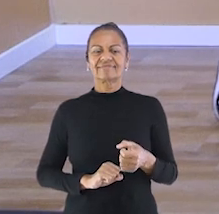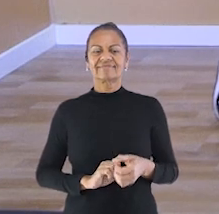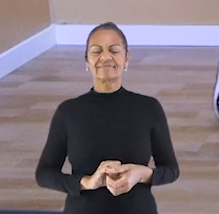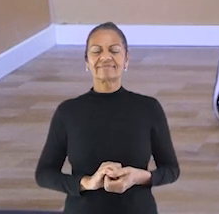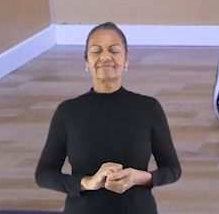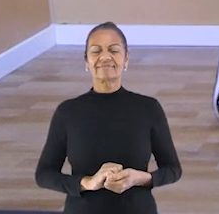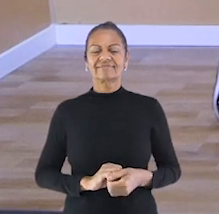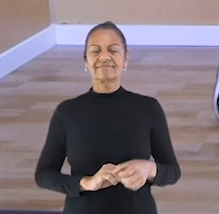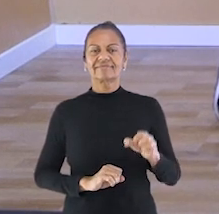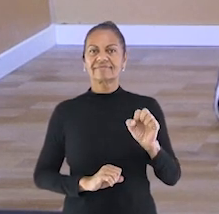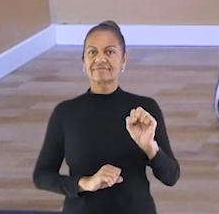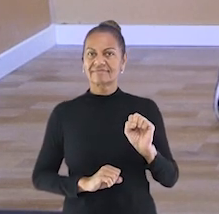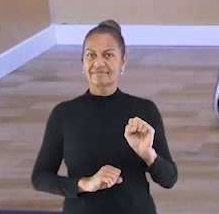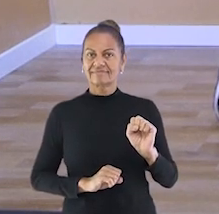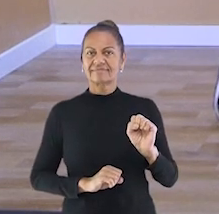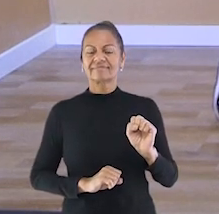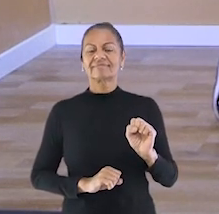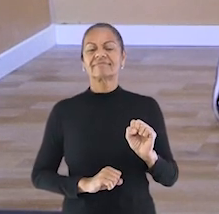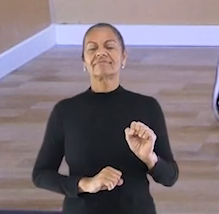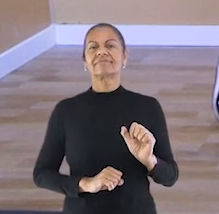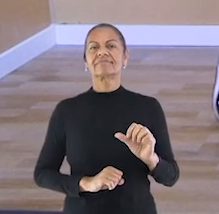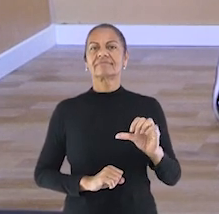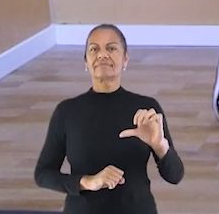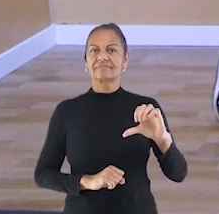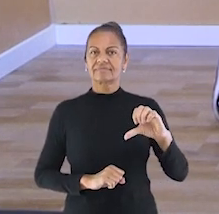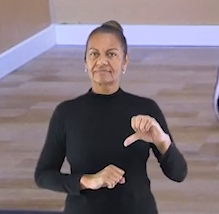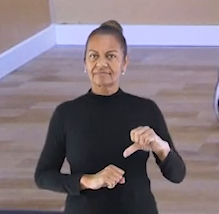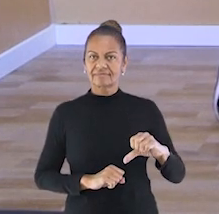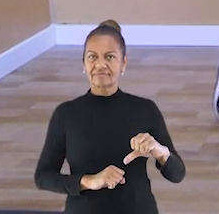sete, oito,